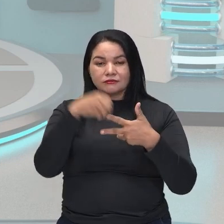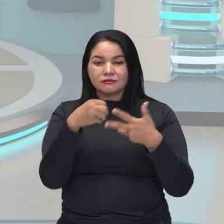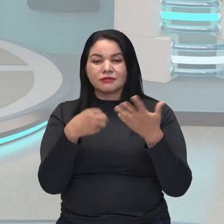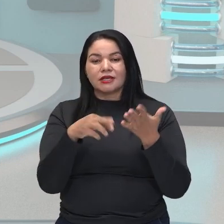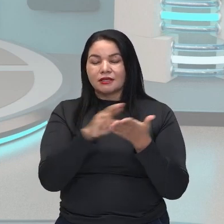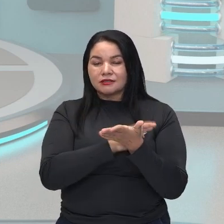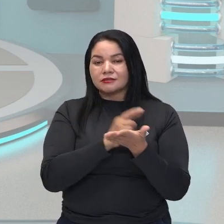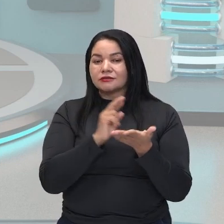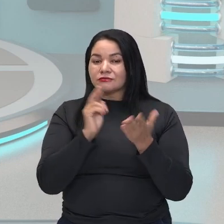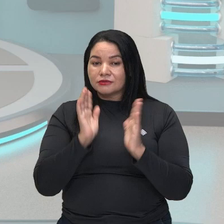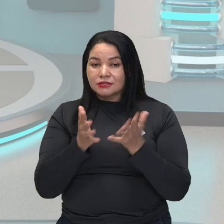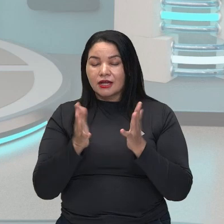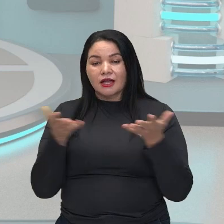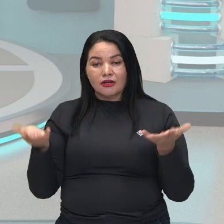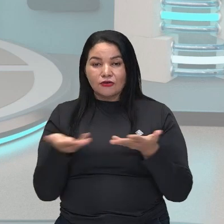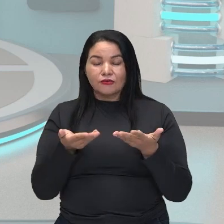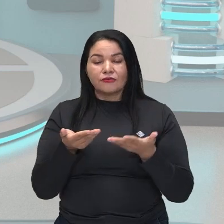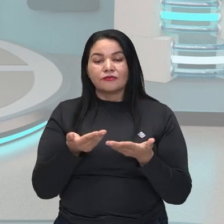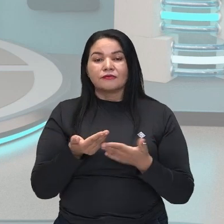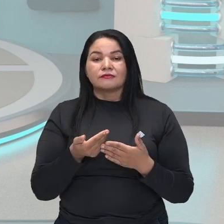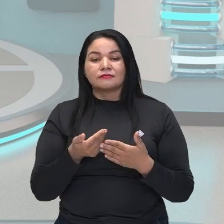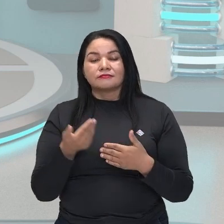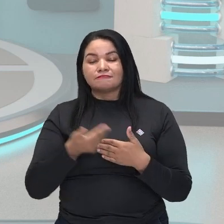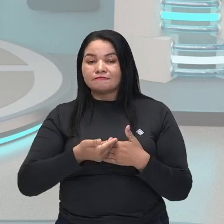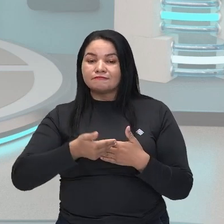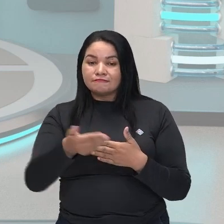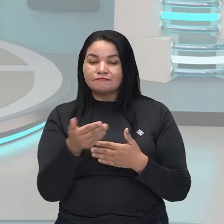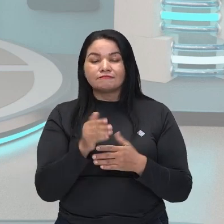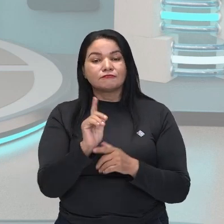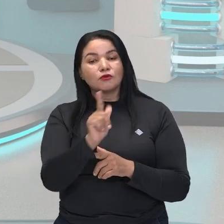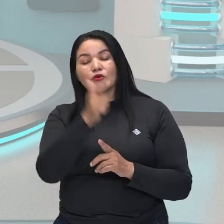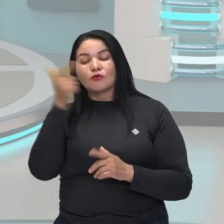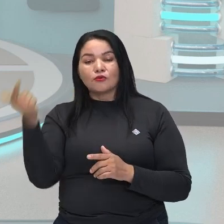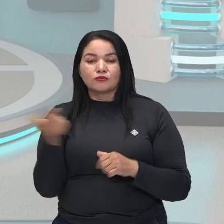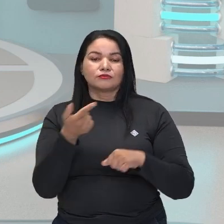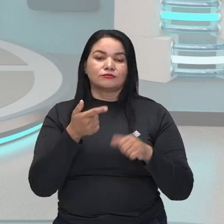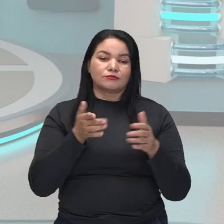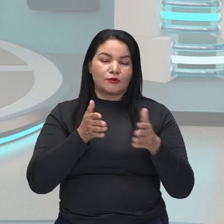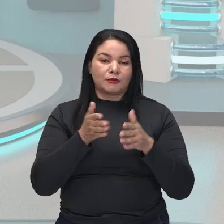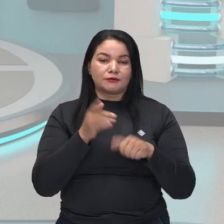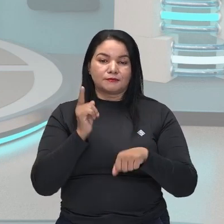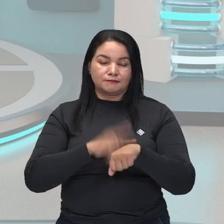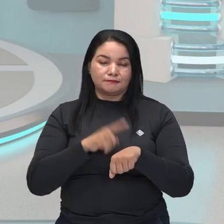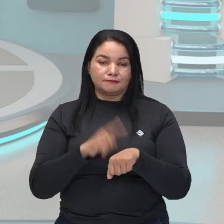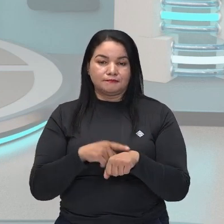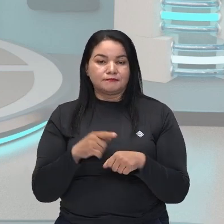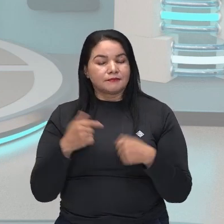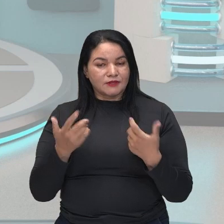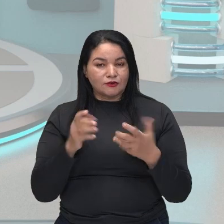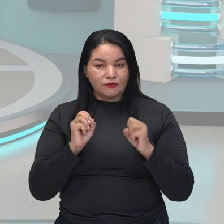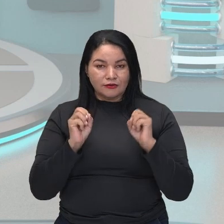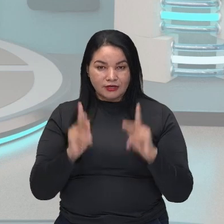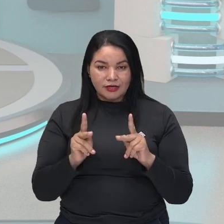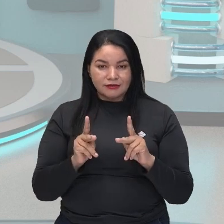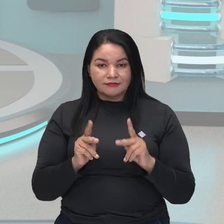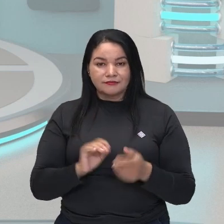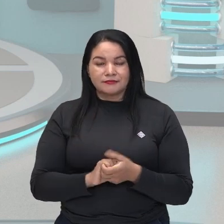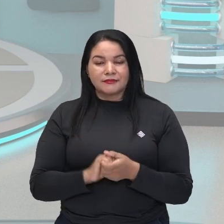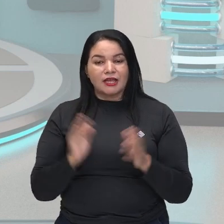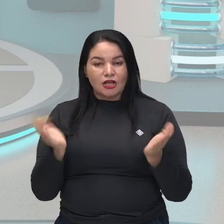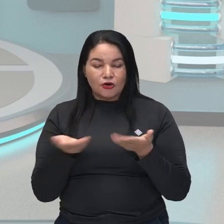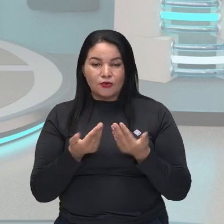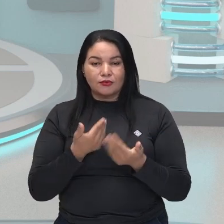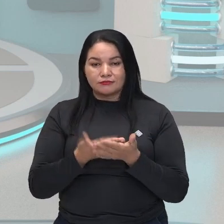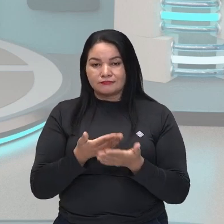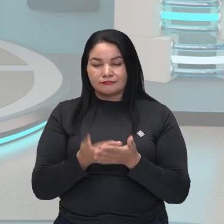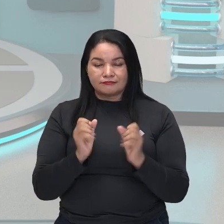agora nós vamos partir, certo, para outro momento comento, ok? Ok, gente? Então, vamos finalizar